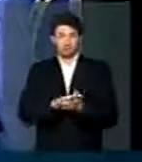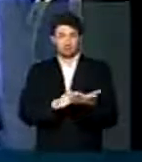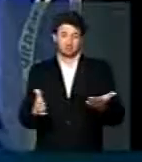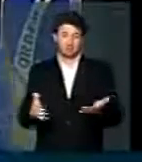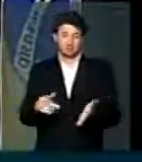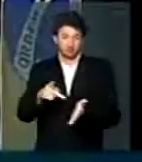prioridades do Nordeste. Não botar a nossa população nesse permanente clube de falsa felicidade, onde